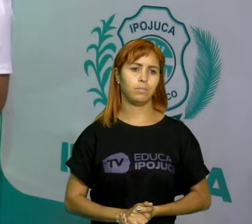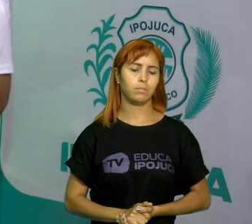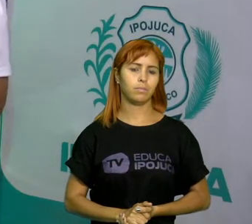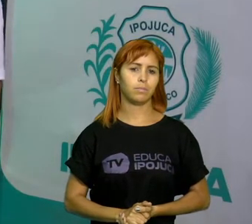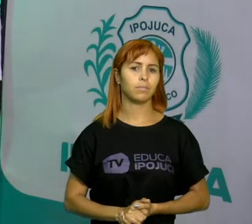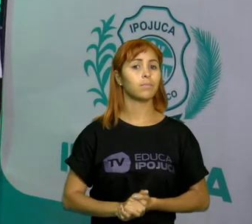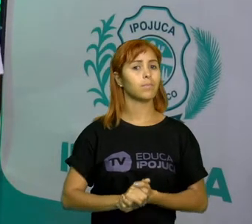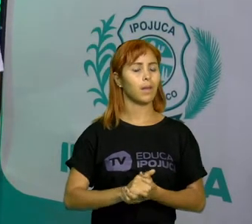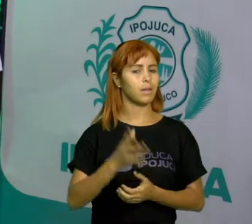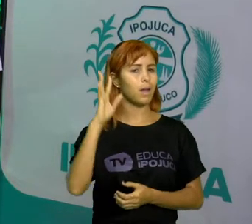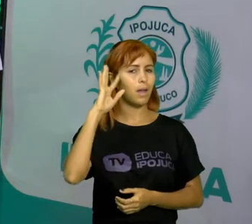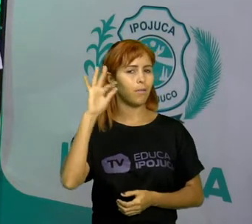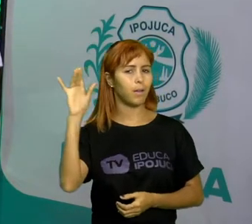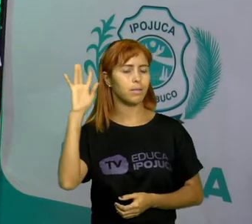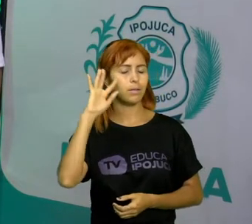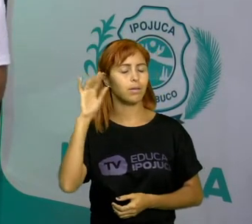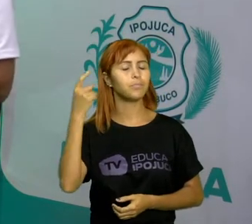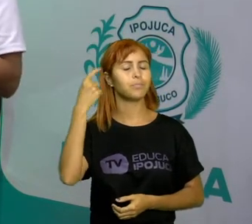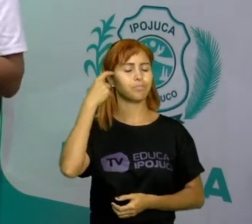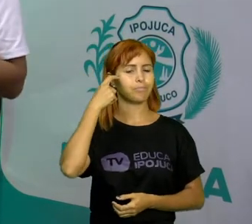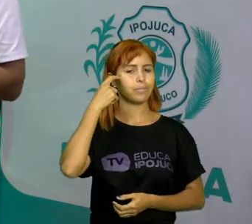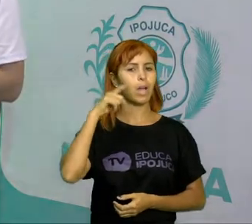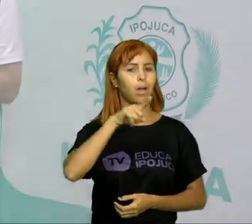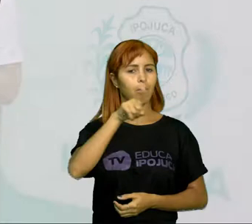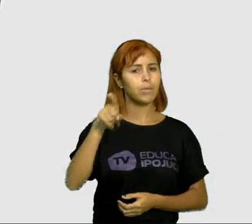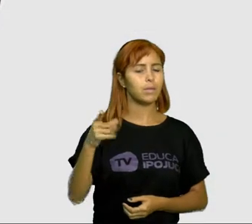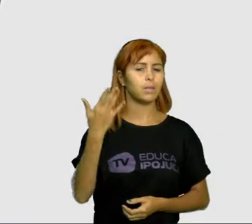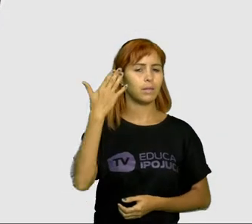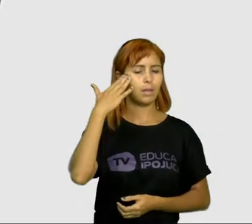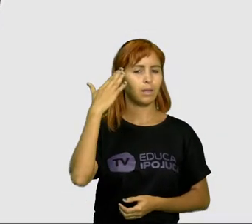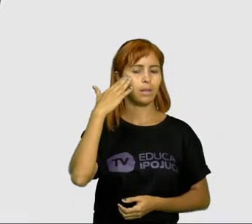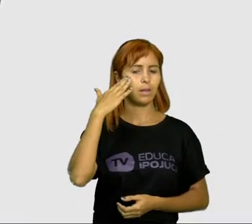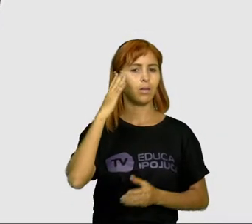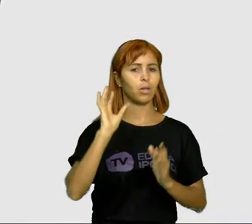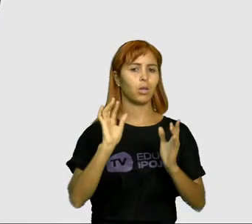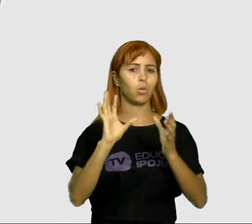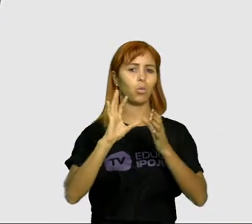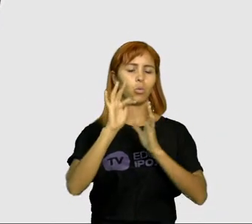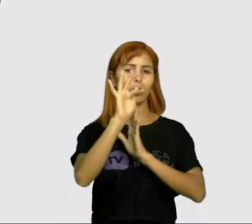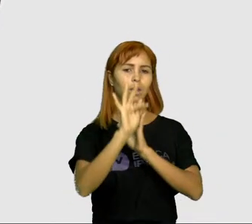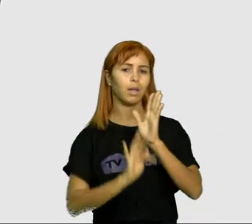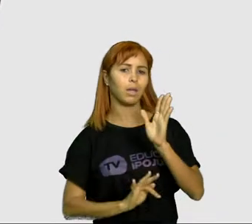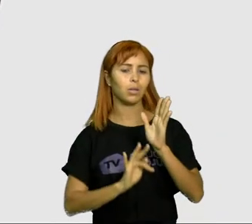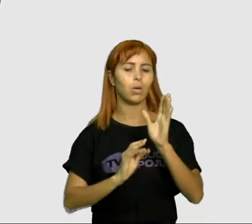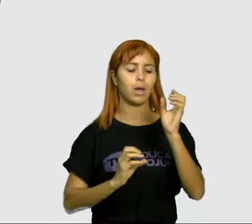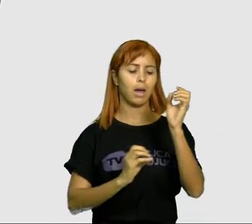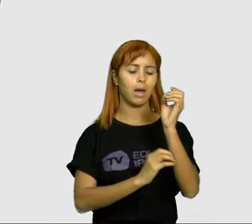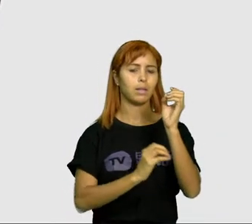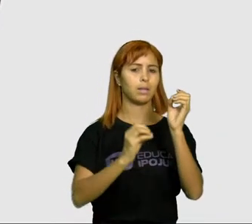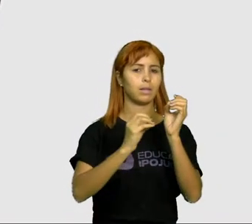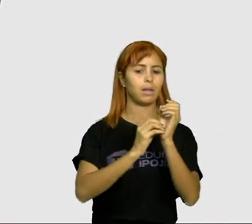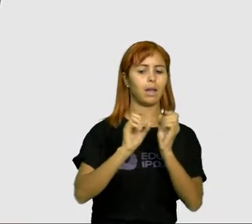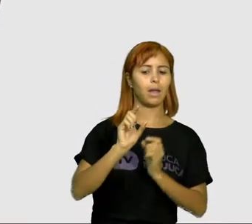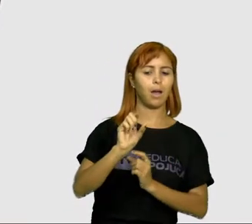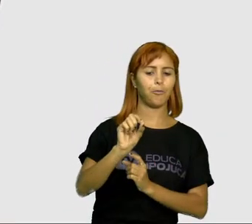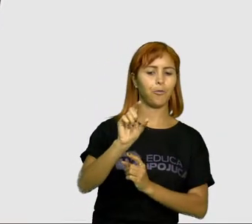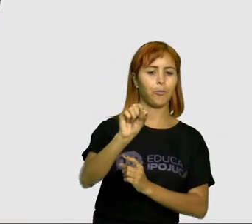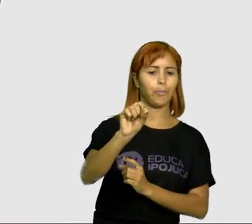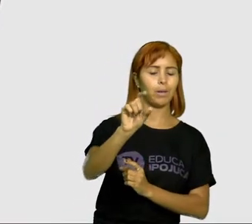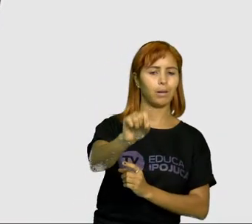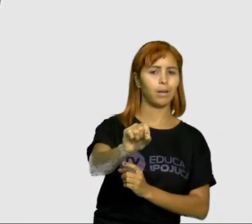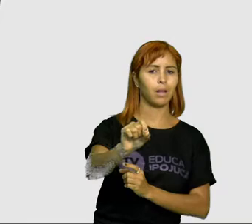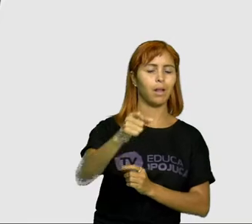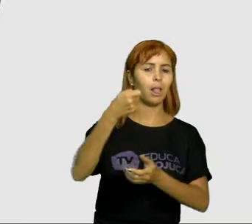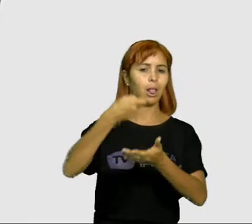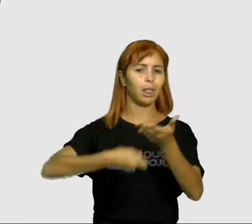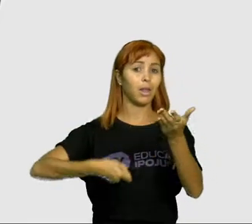Essa reflexão, vocês entenderam o que o texto A Cigarra e as Formigas tentou